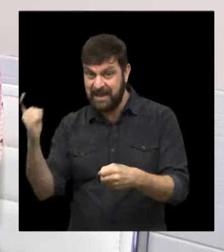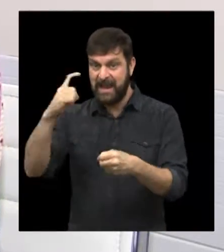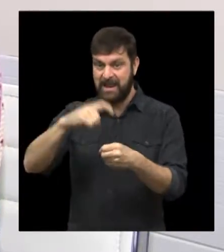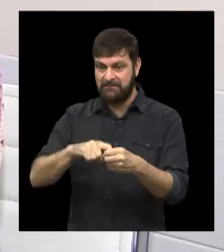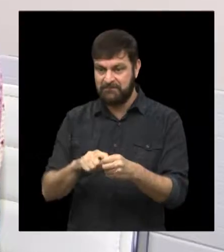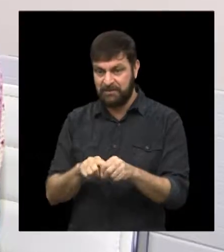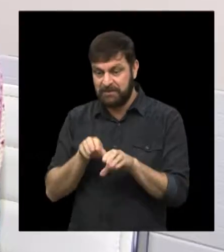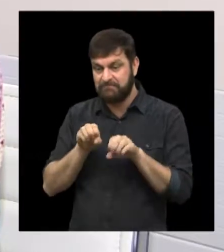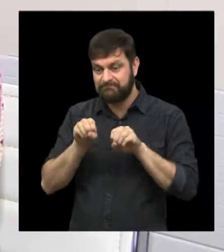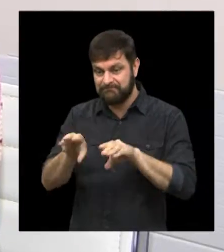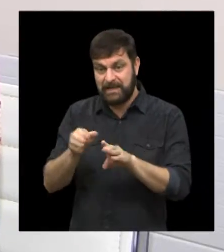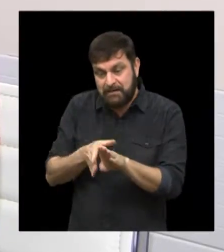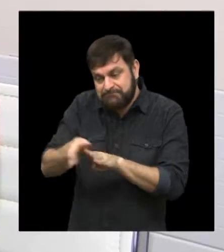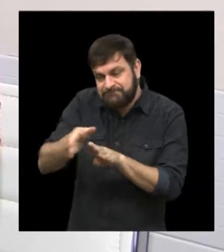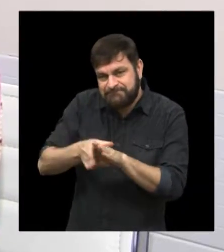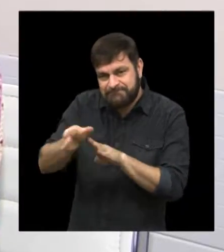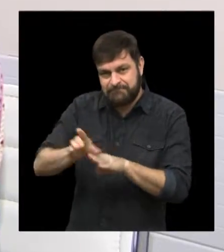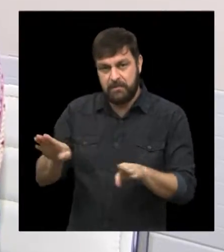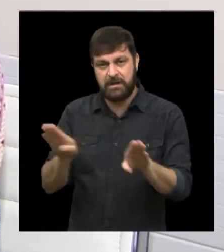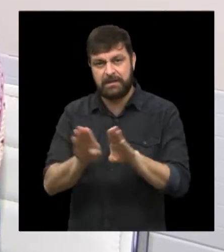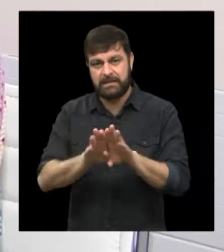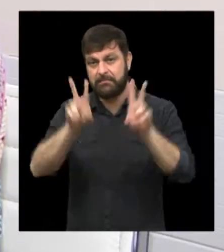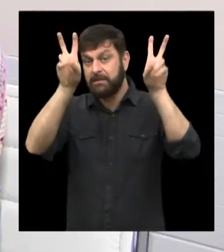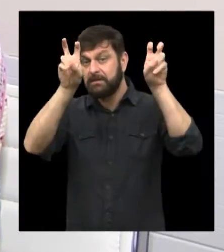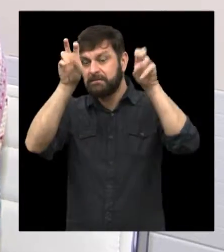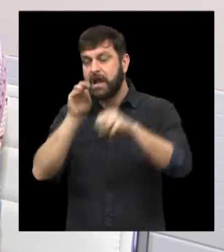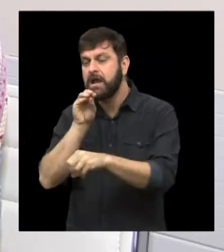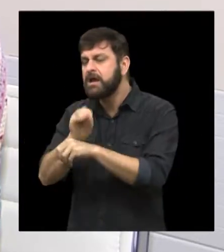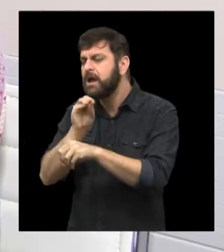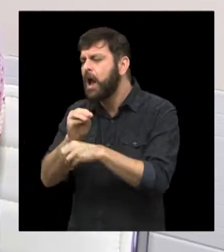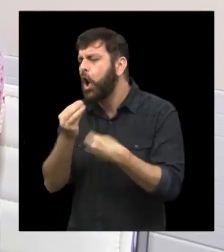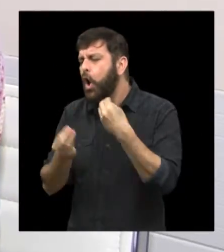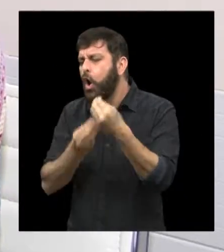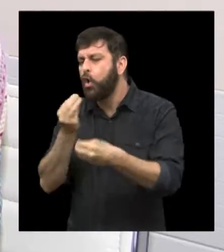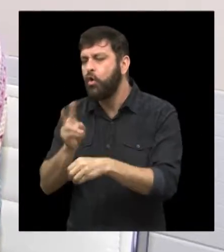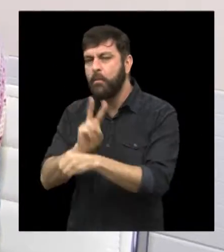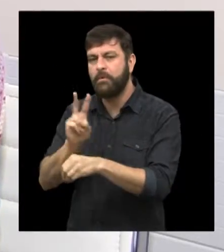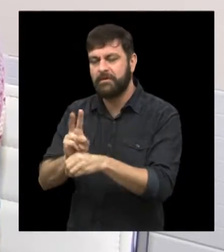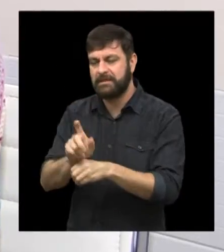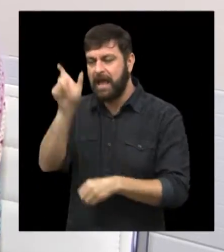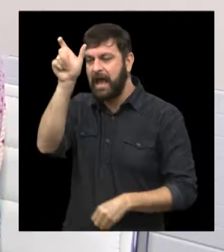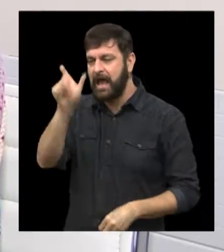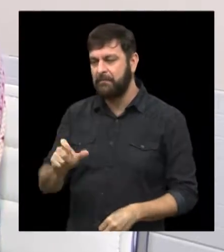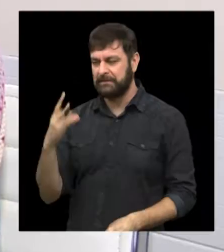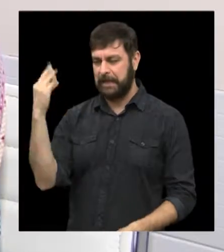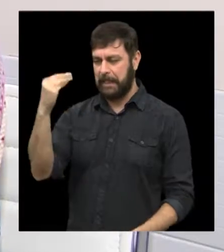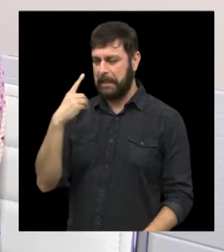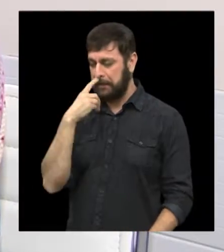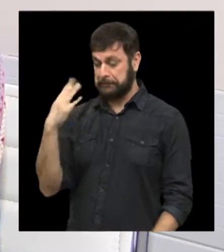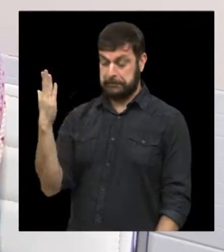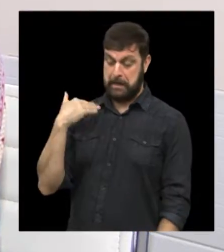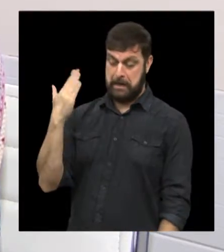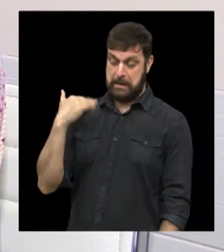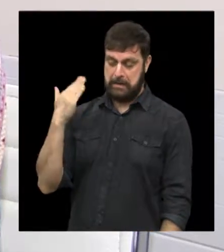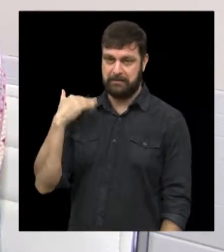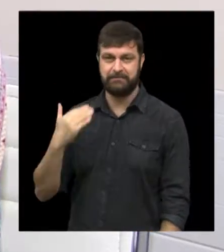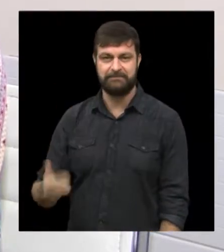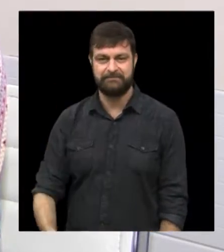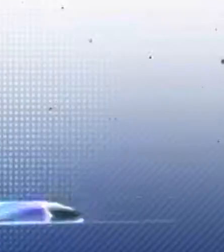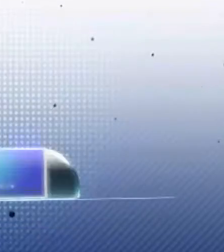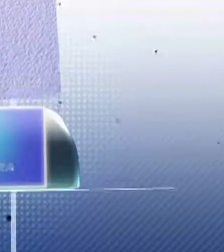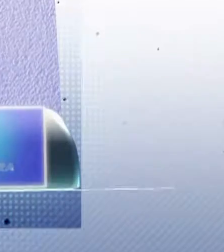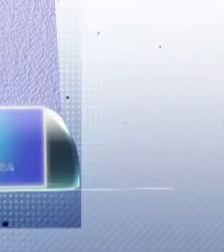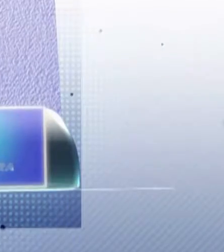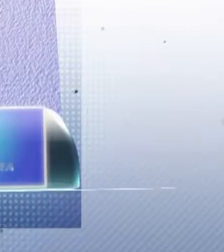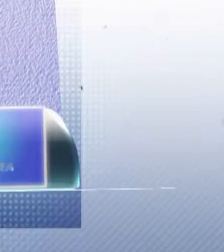já com mais dicas aí e também vamos falar sobre os tratamentos para quem tem a litose, para quem tem mau hábito. Até já.